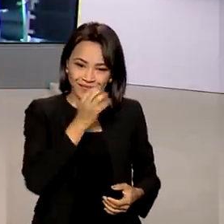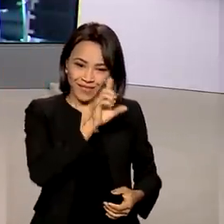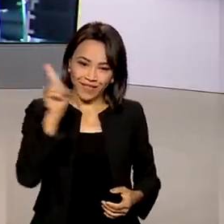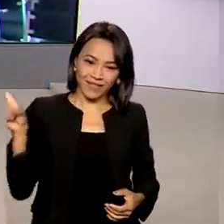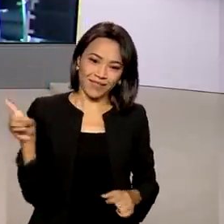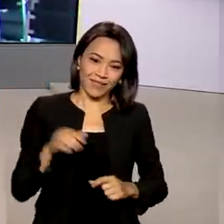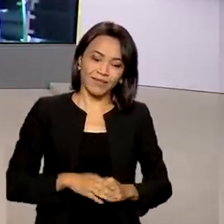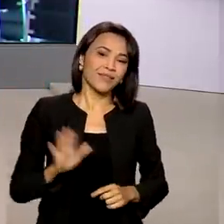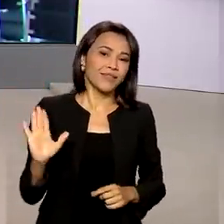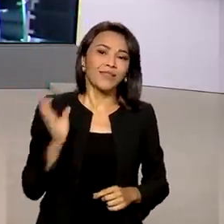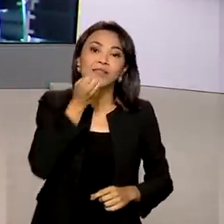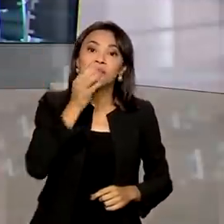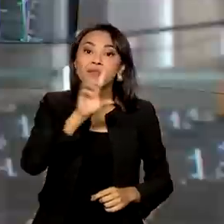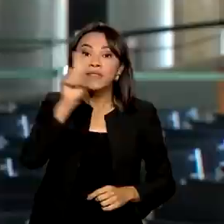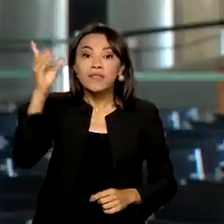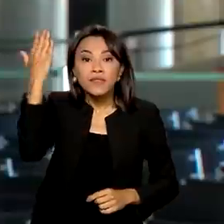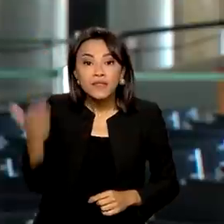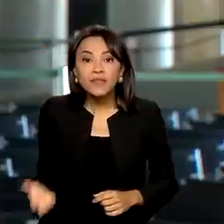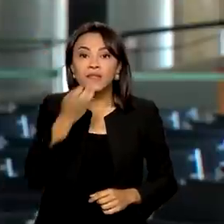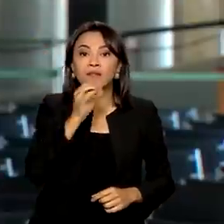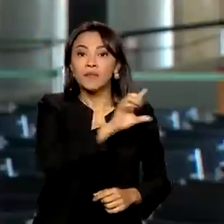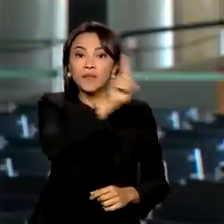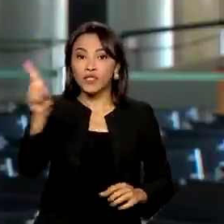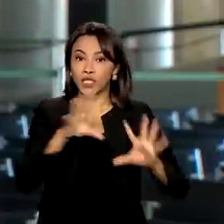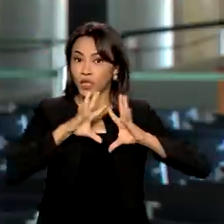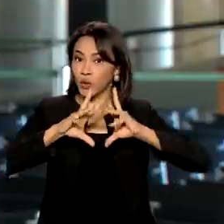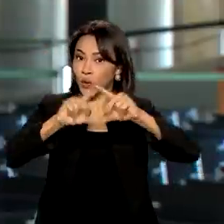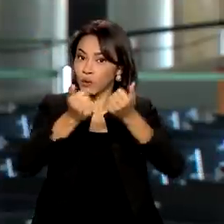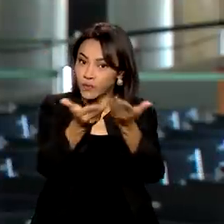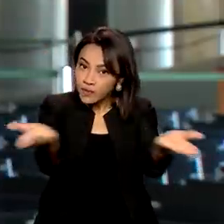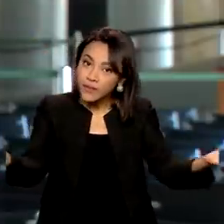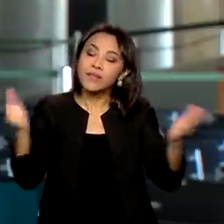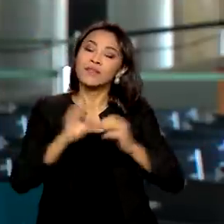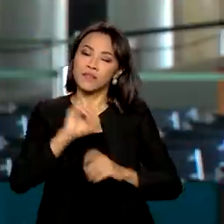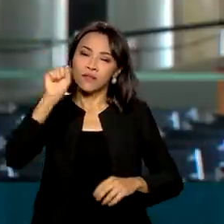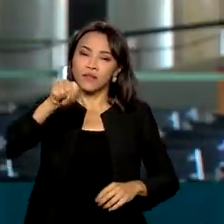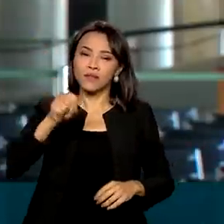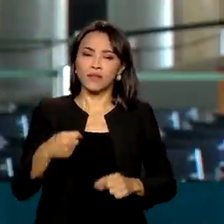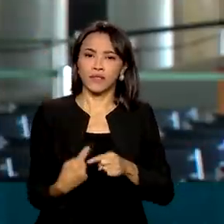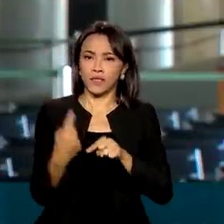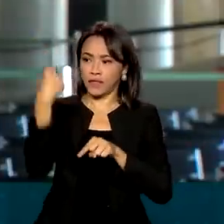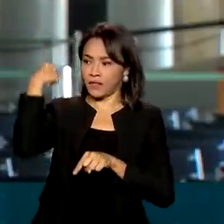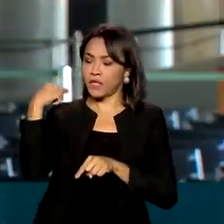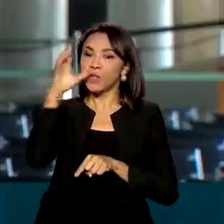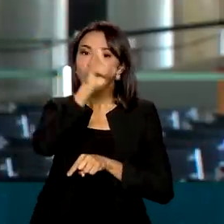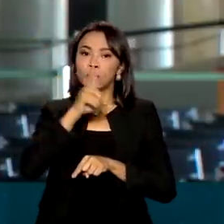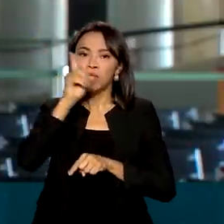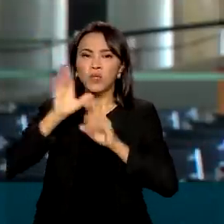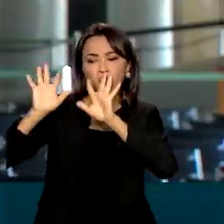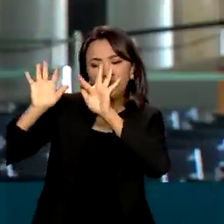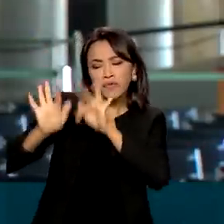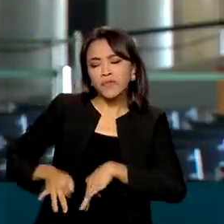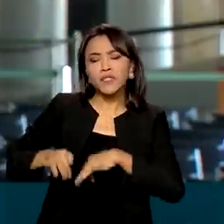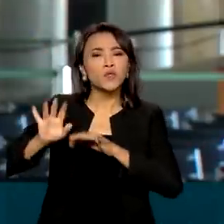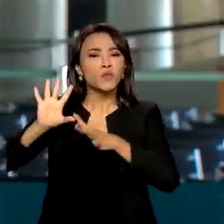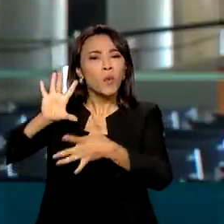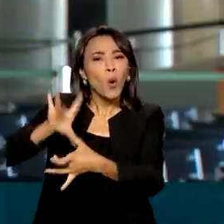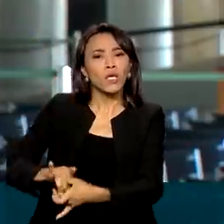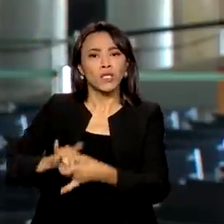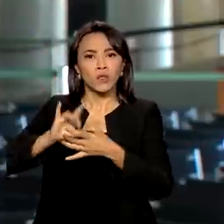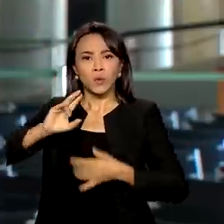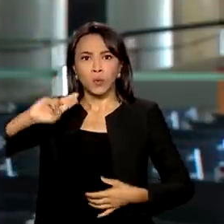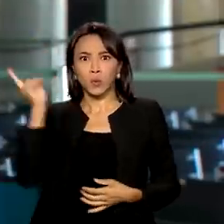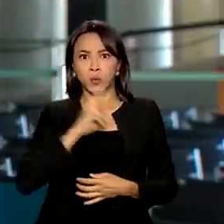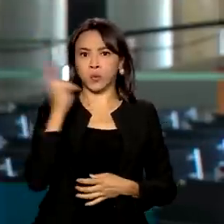Oi, Renata, bom dia para você e bom dia a todos. Isso mesmo, começou a valer neste domingo o fim do estado de emergência de